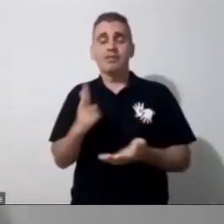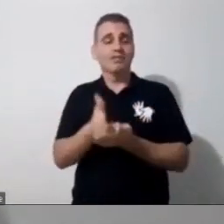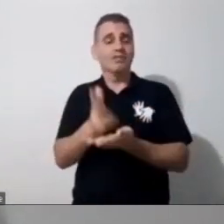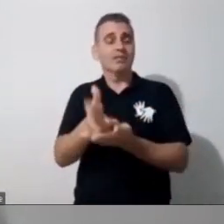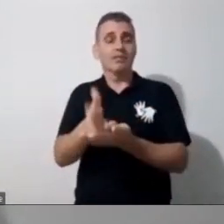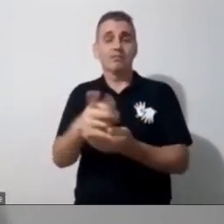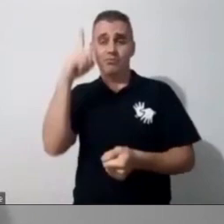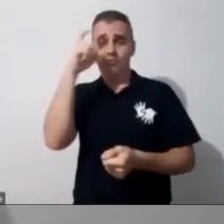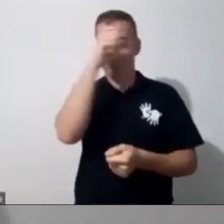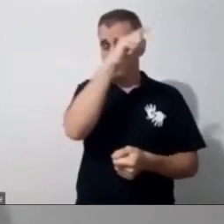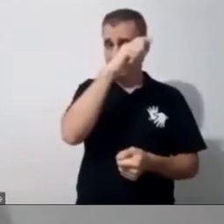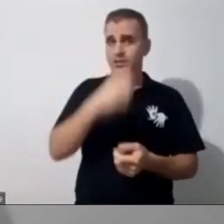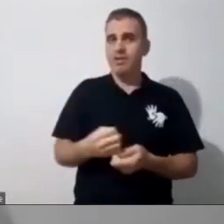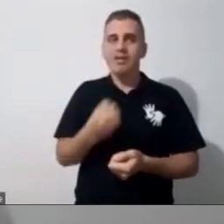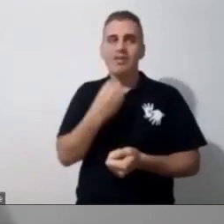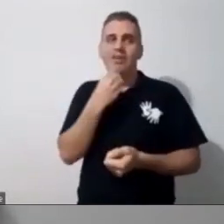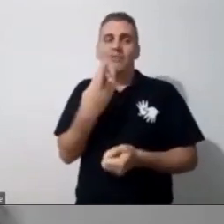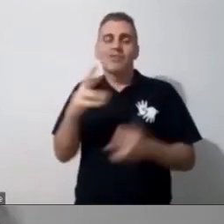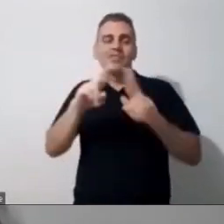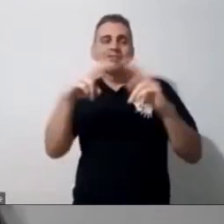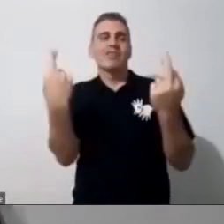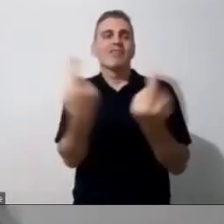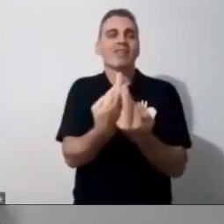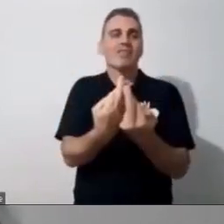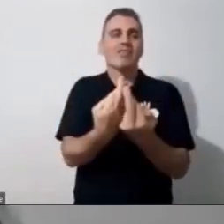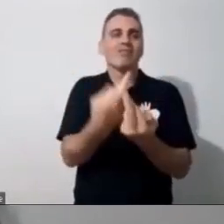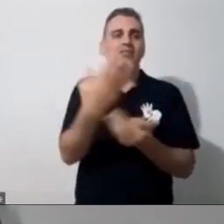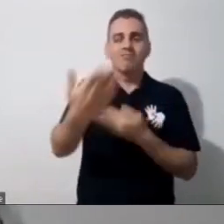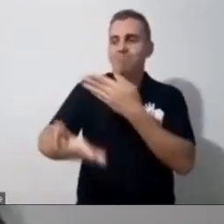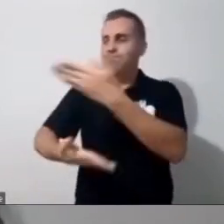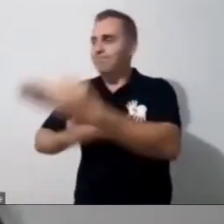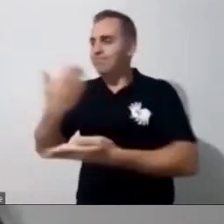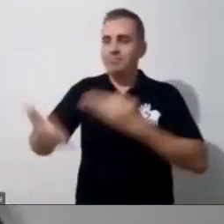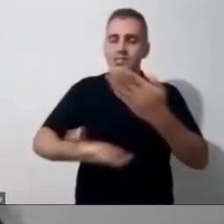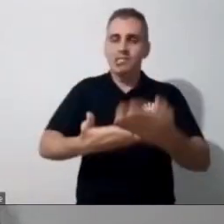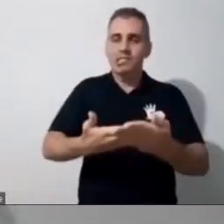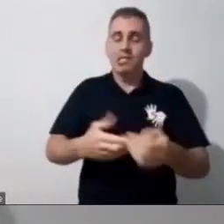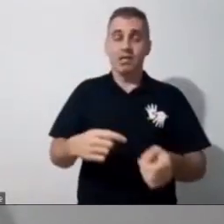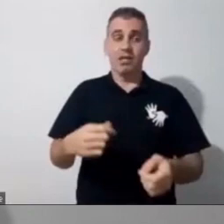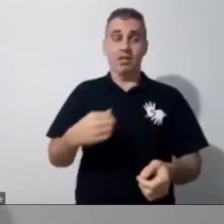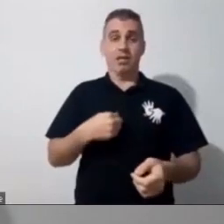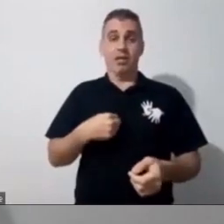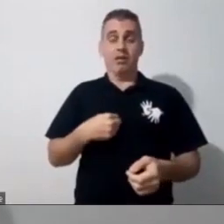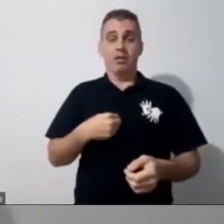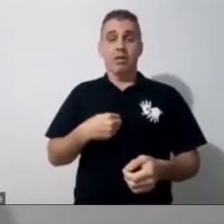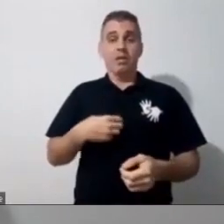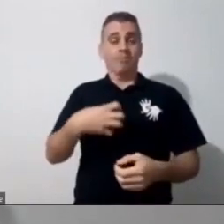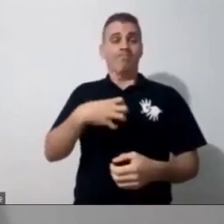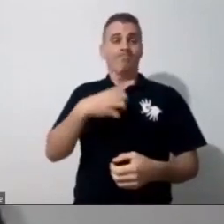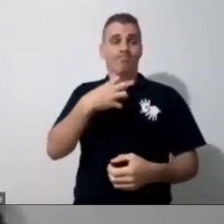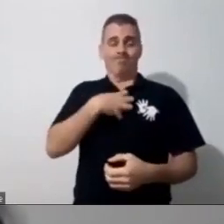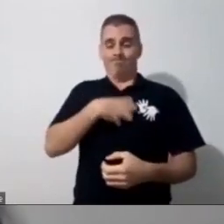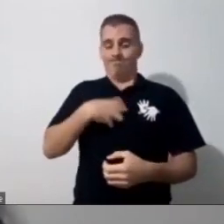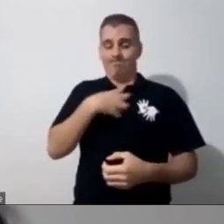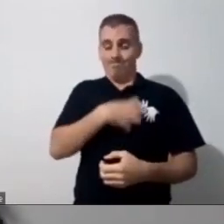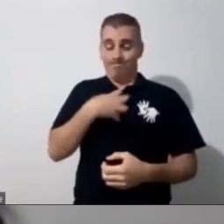bom quando a gente se reúne para fazer esse tipo de troca, porque a minha ansiedade pode ser ansiedade de